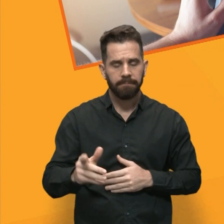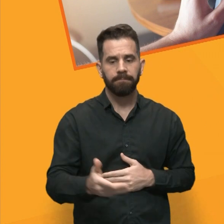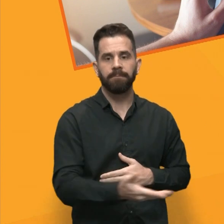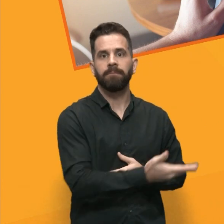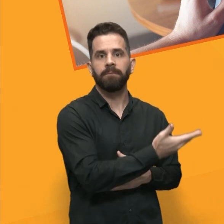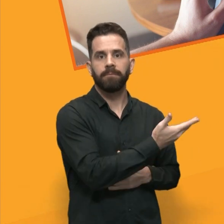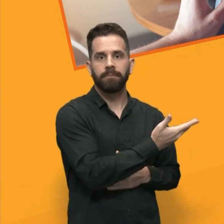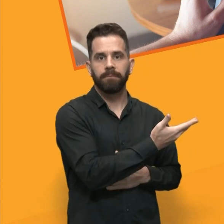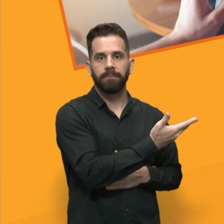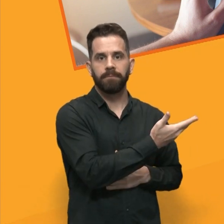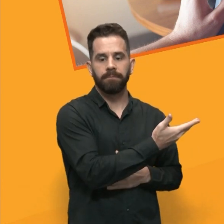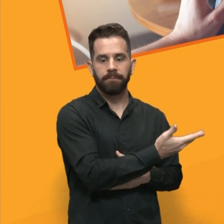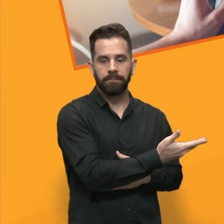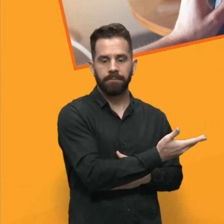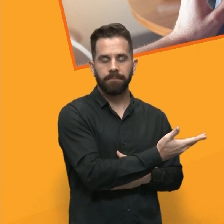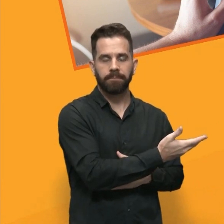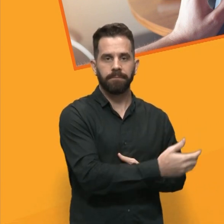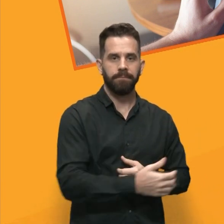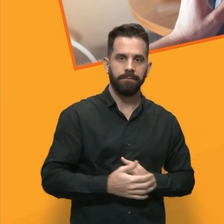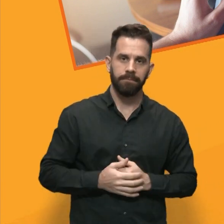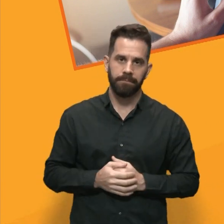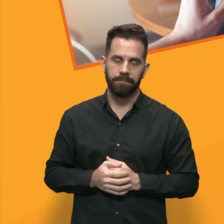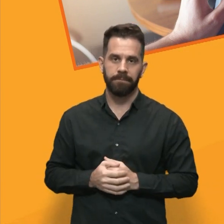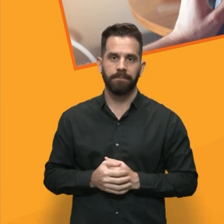.br.